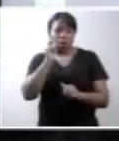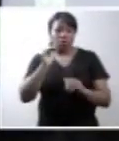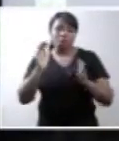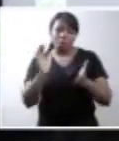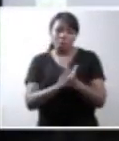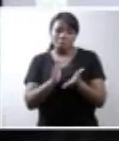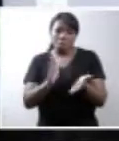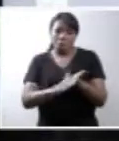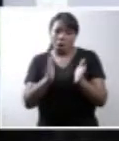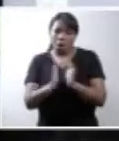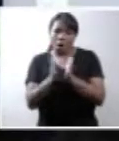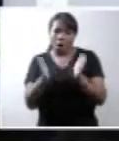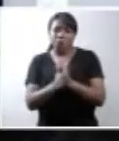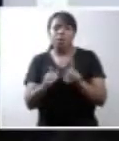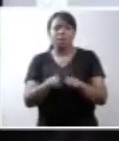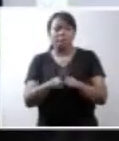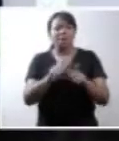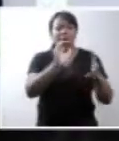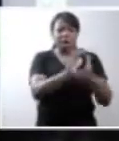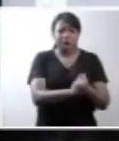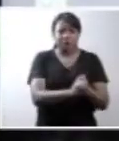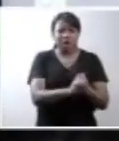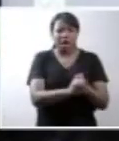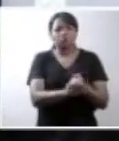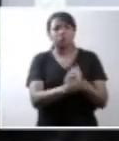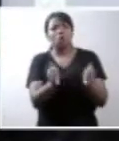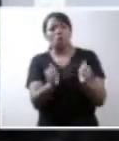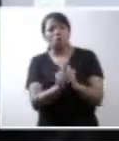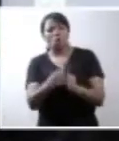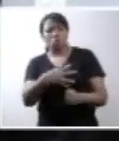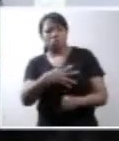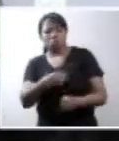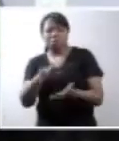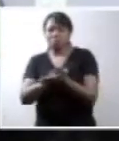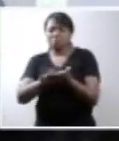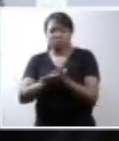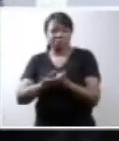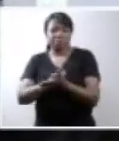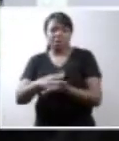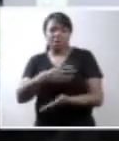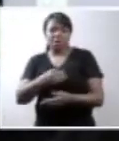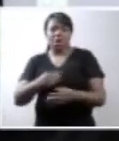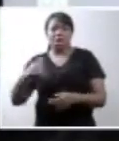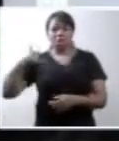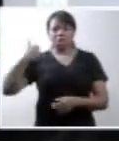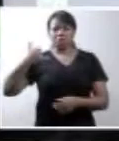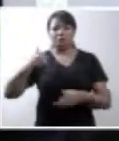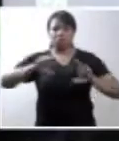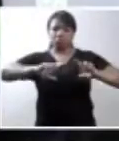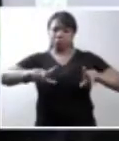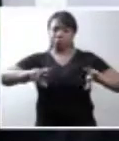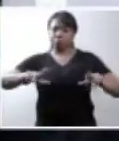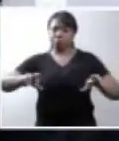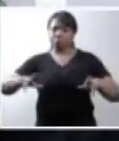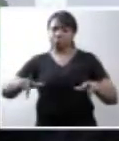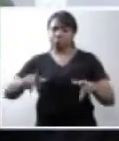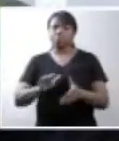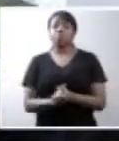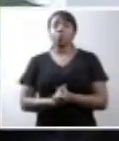casadas ou solteiras, com e sem filhos e de diferentes idades e identidades raciais.